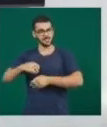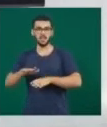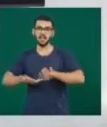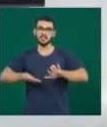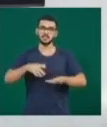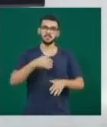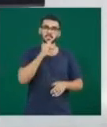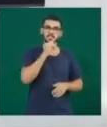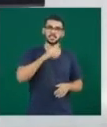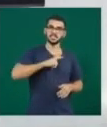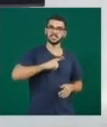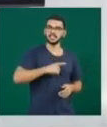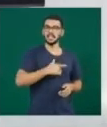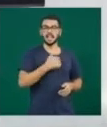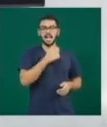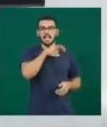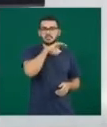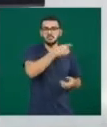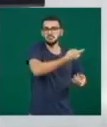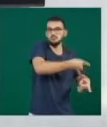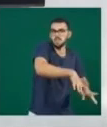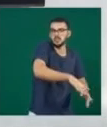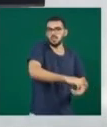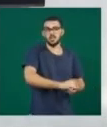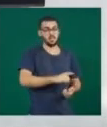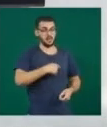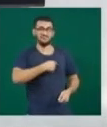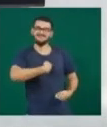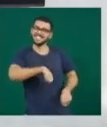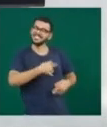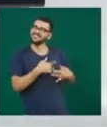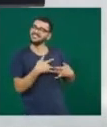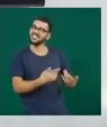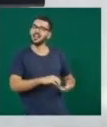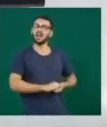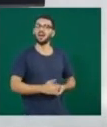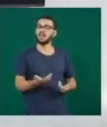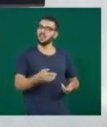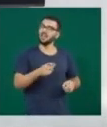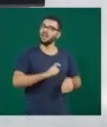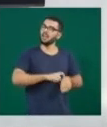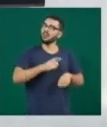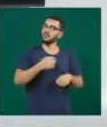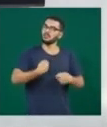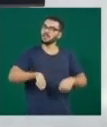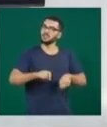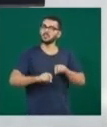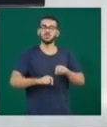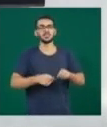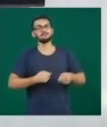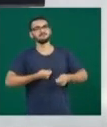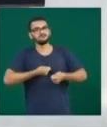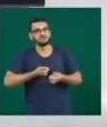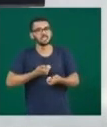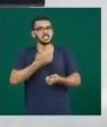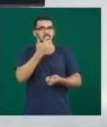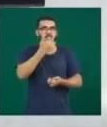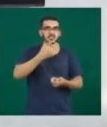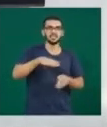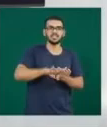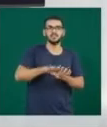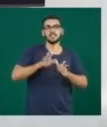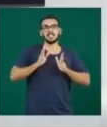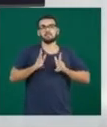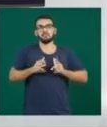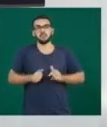nasceram nas ruas. Vive com a ajuda de voluntários e eles têm precisado de donativos, principalmente ração, itens de limpeza